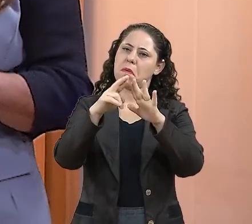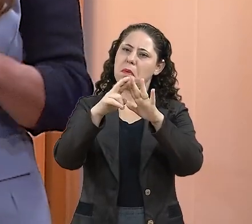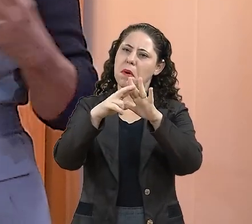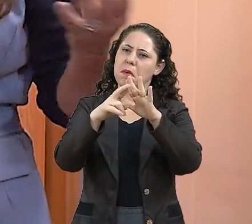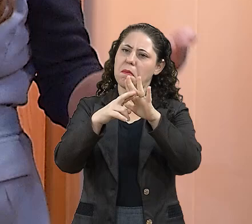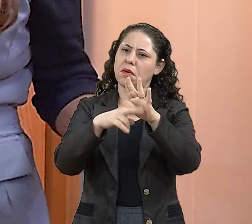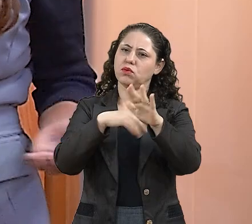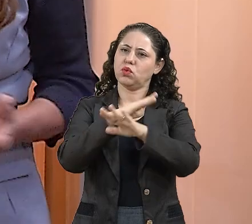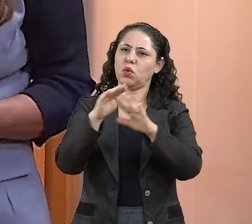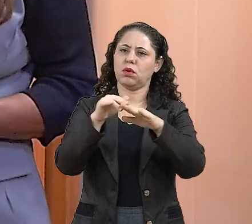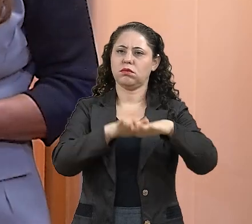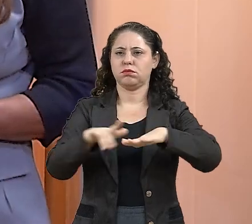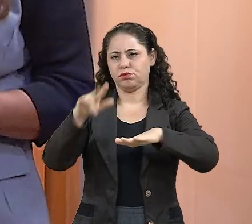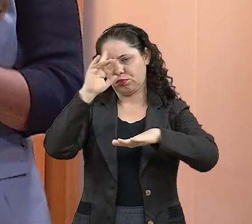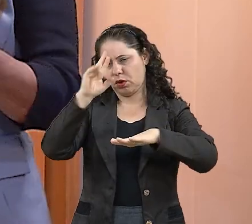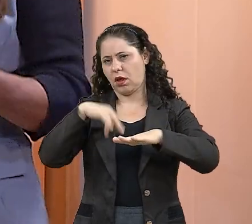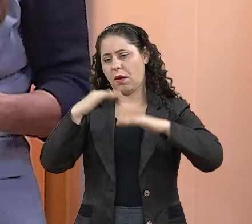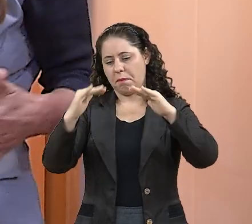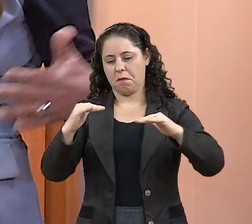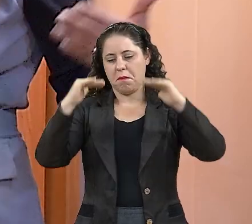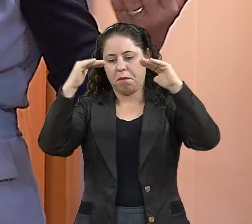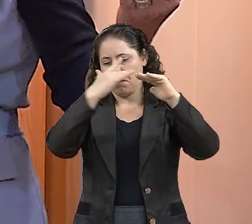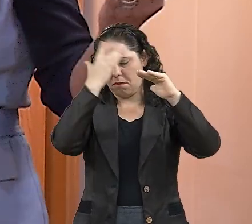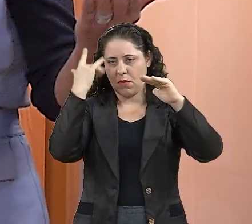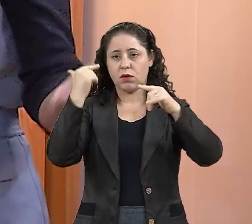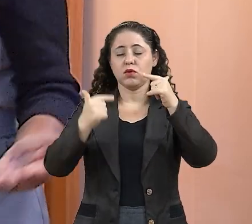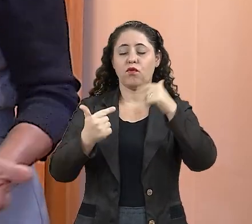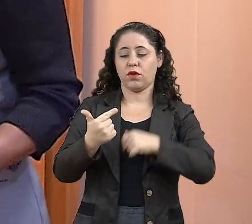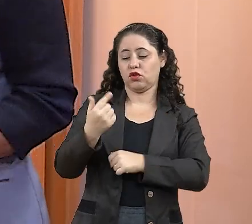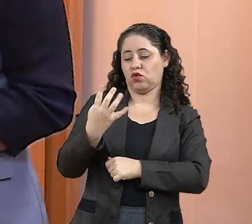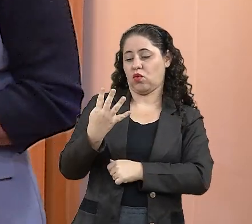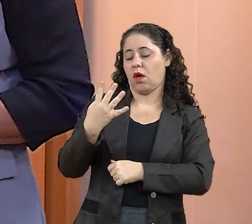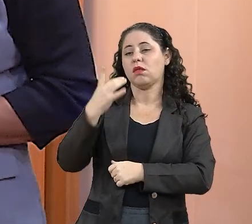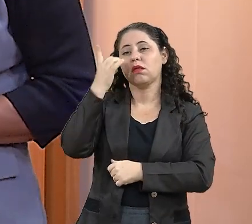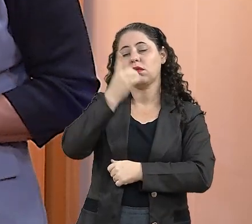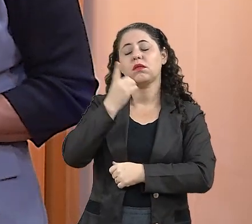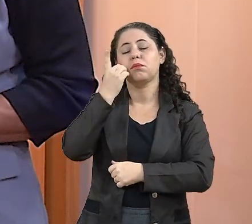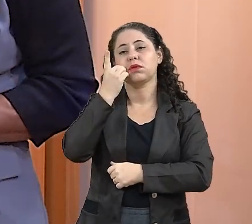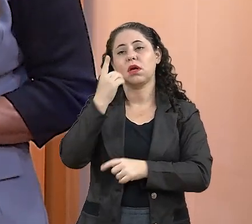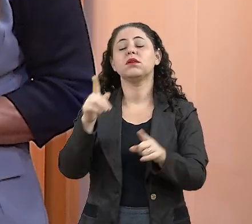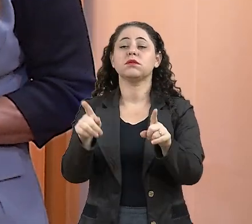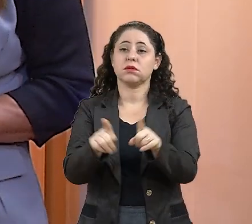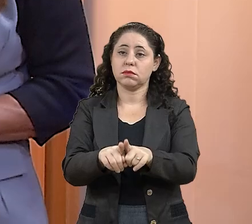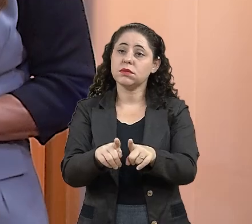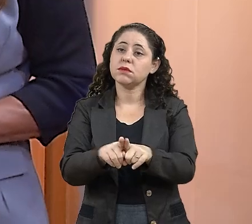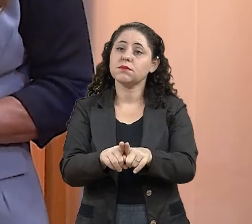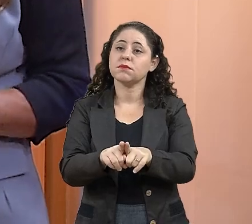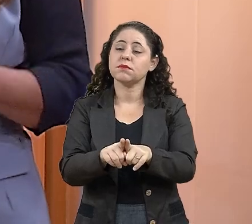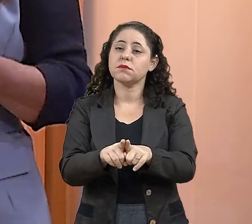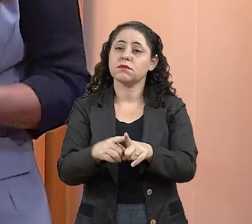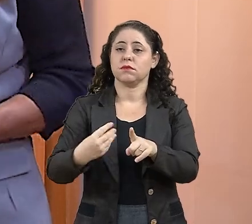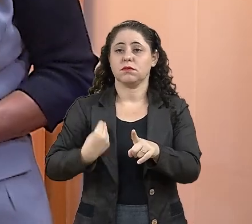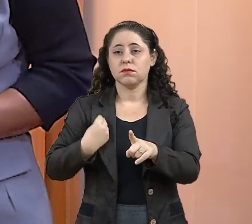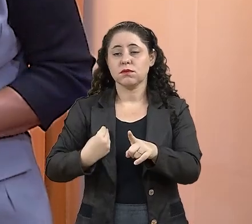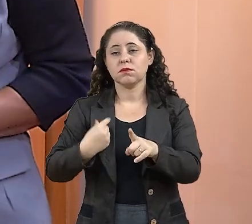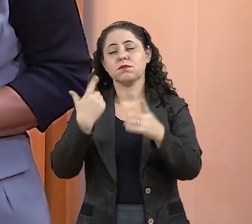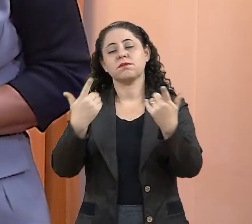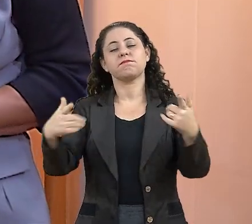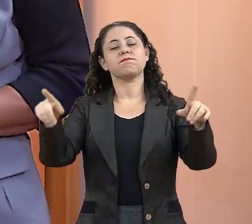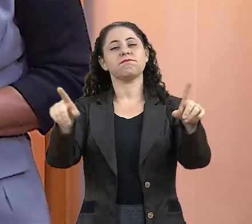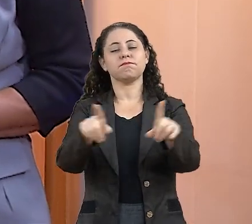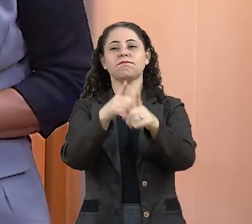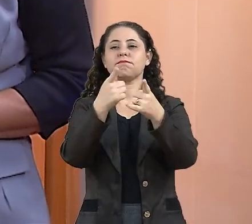com a composição de mesa, com as autoridades, com os nossos 24 parlamentares. Aí a gente abre com o hino